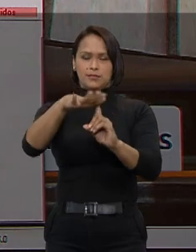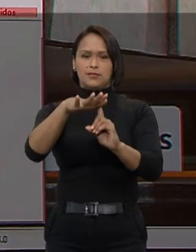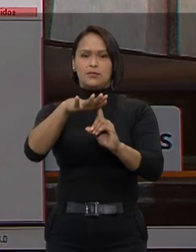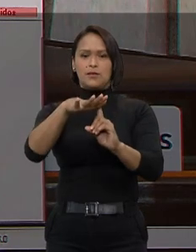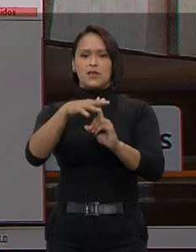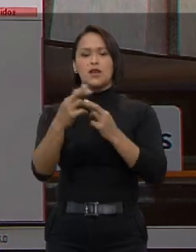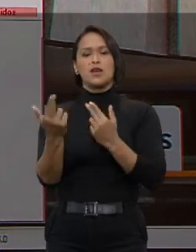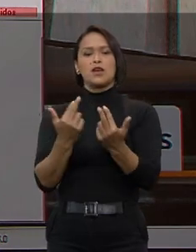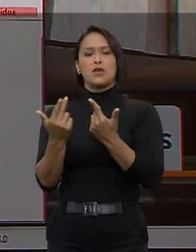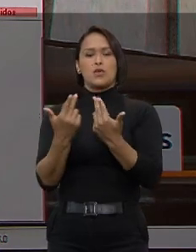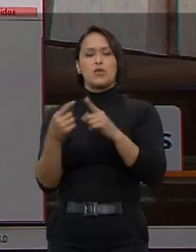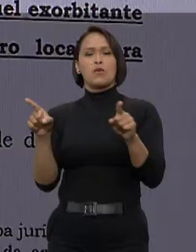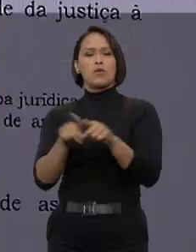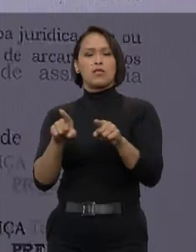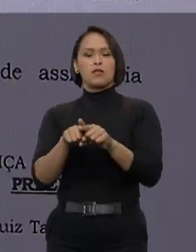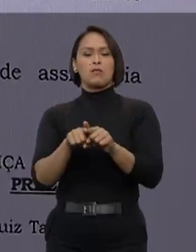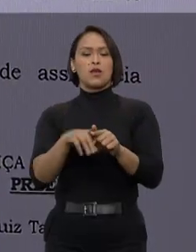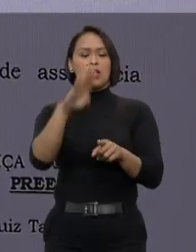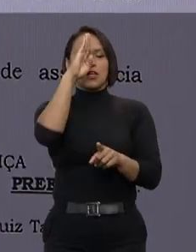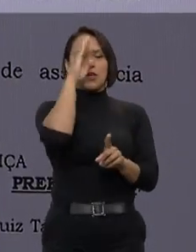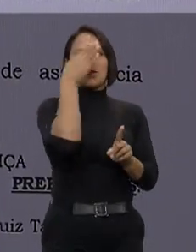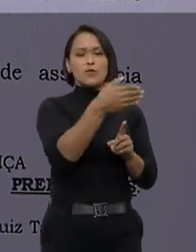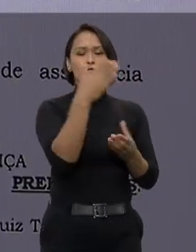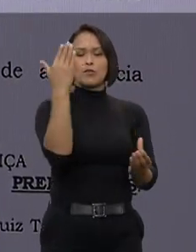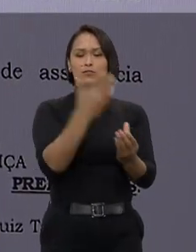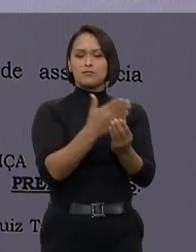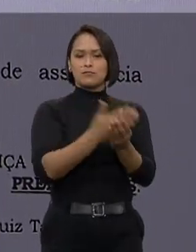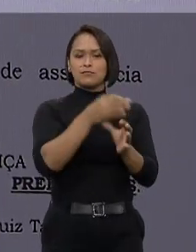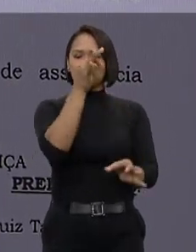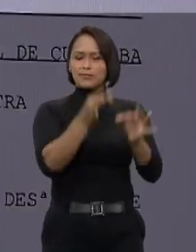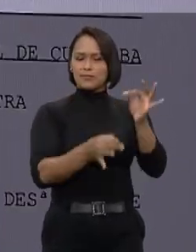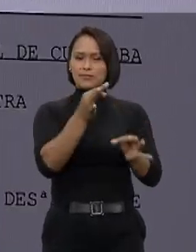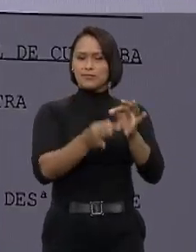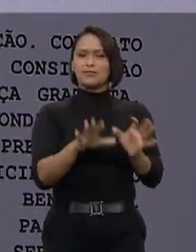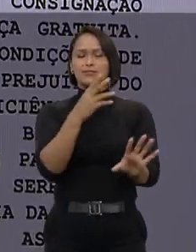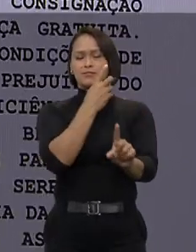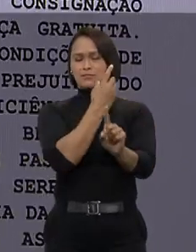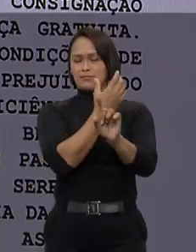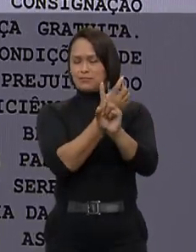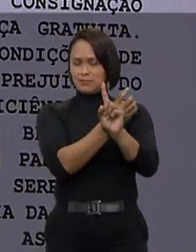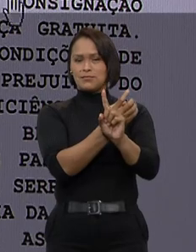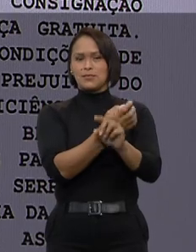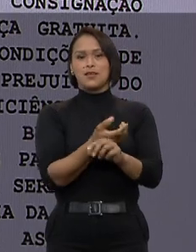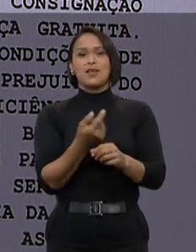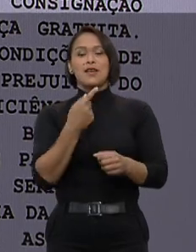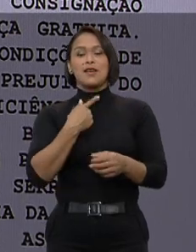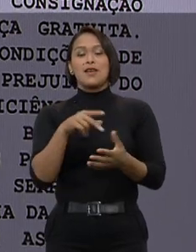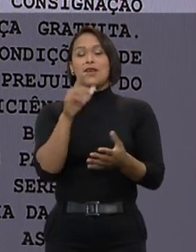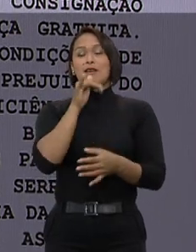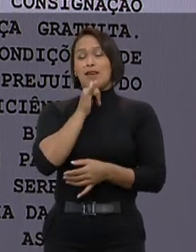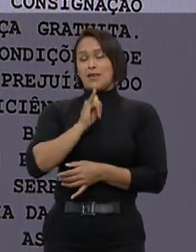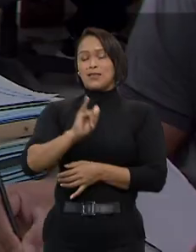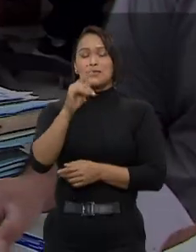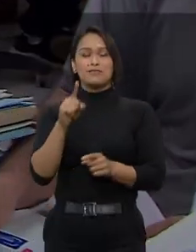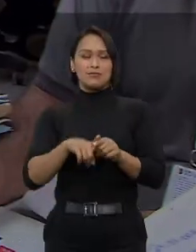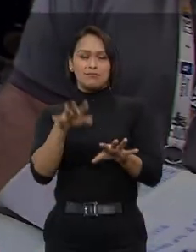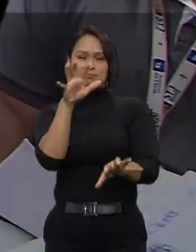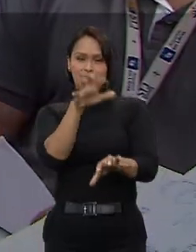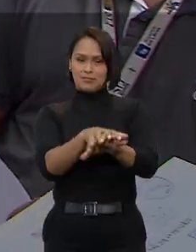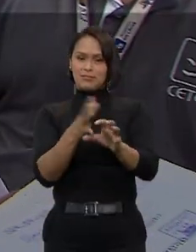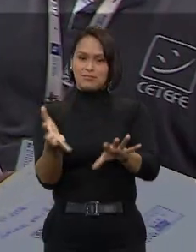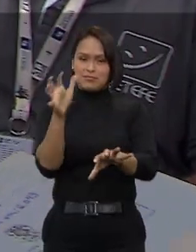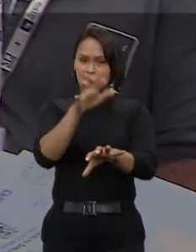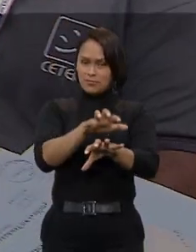demandas da sociedade. Do mesmo modo, hoje somos referência no processo judicial eletrônico e